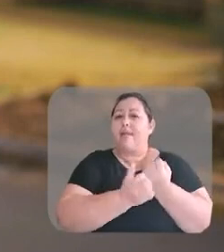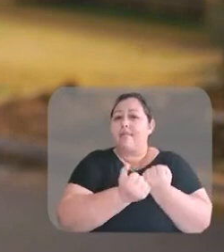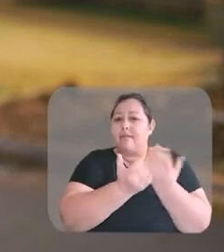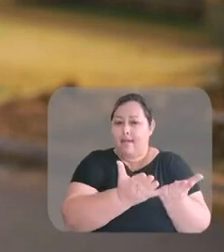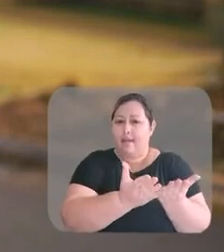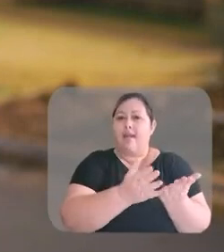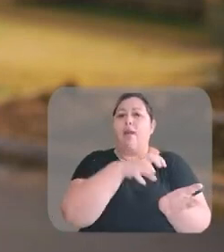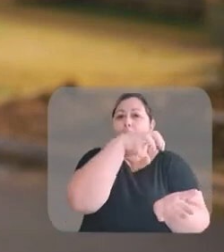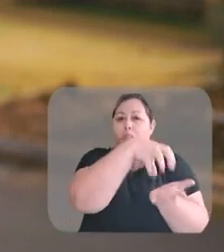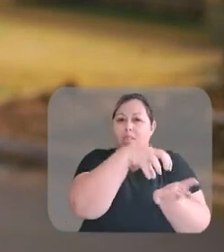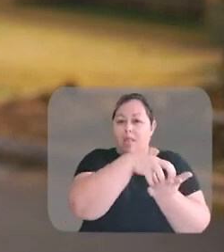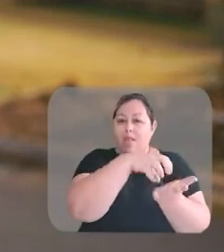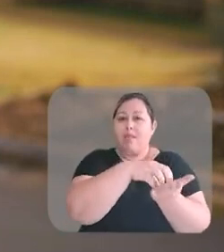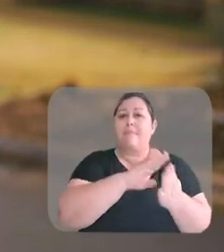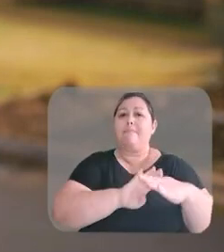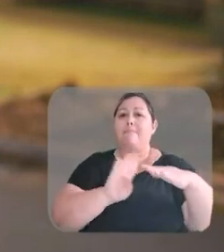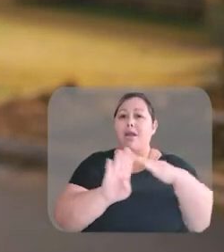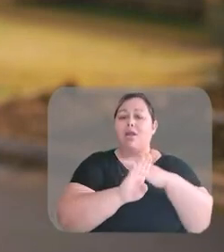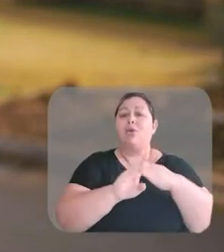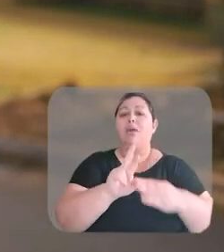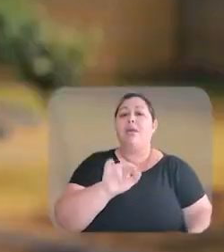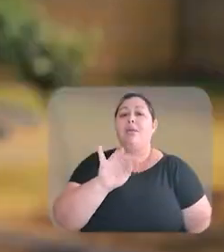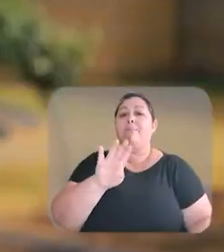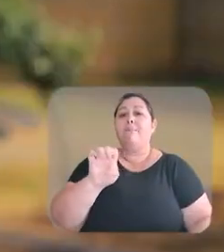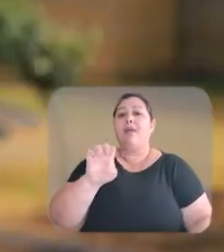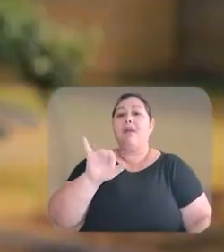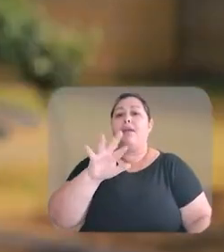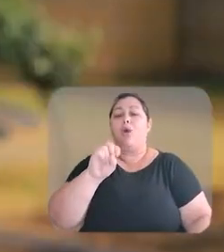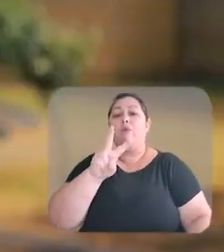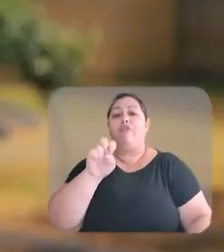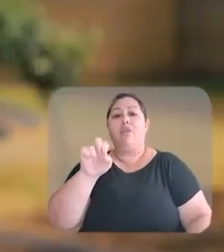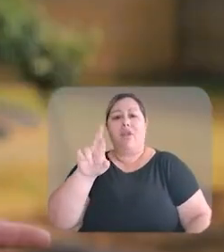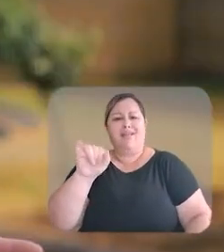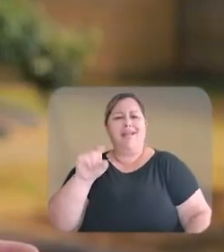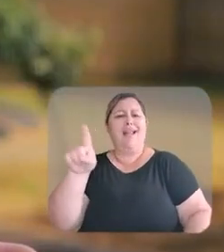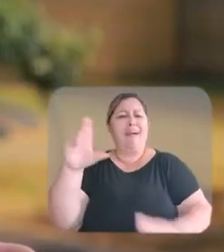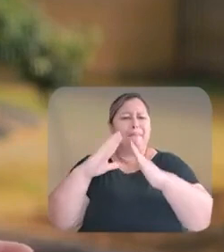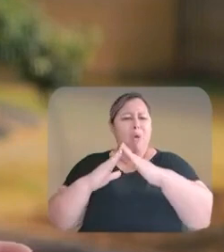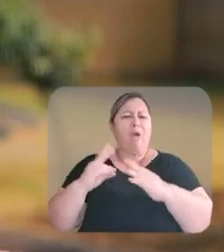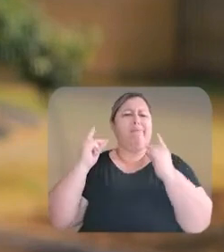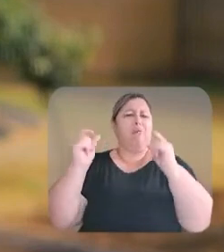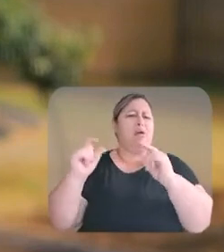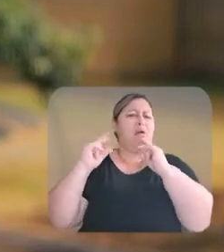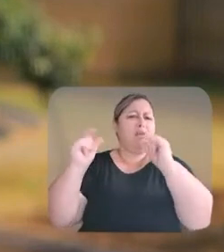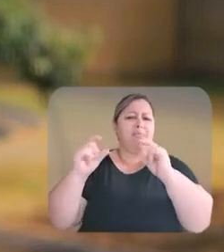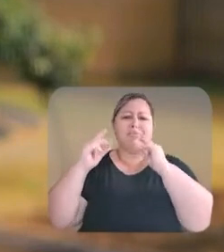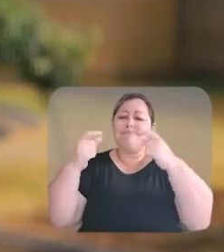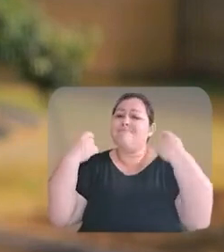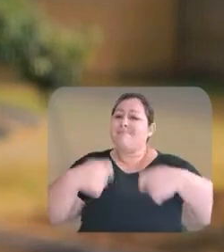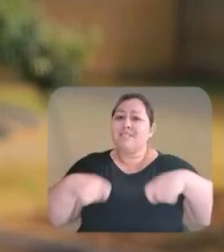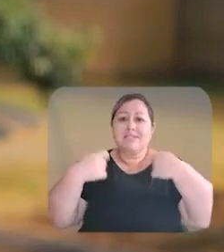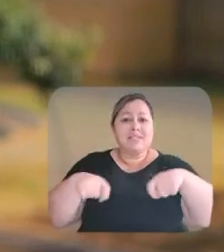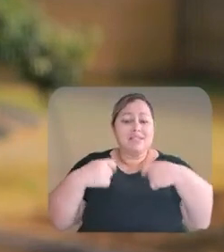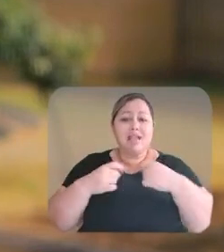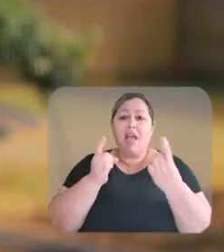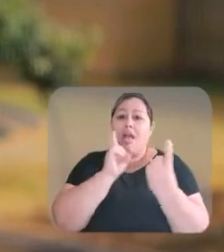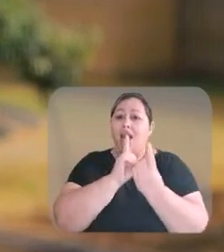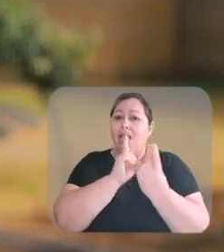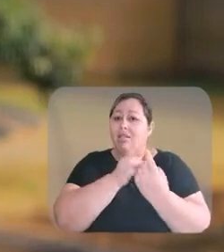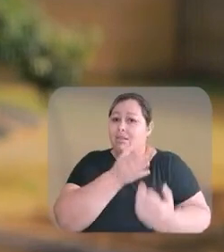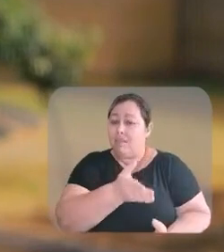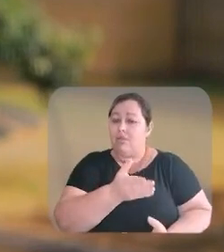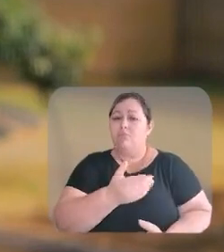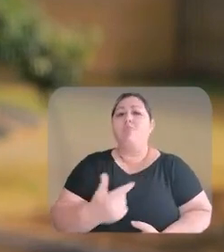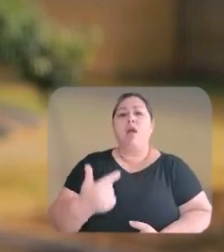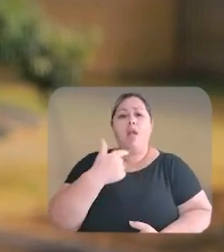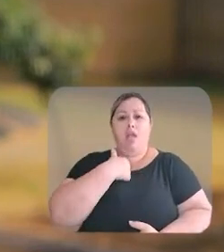unidade de pronto atendimento no bairro Ribeirão Verde. Há muito tempo, os moradores dessa região precisam desse atendimento.